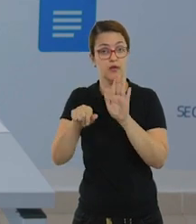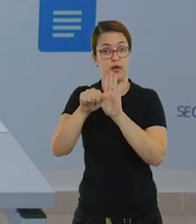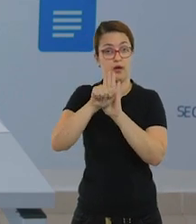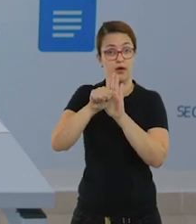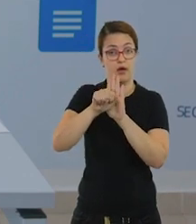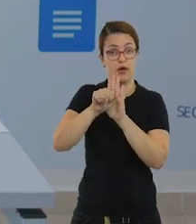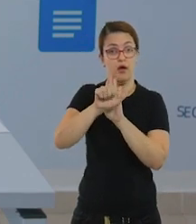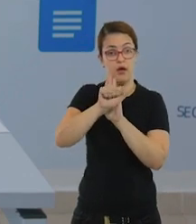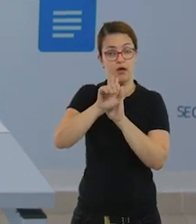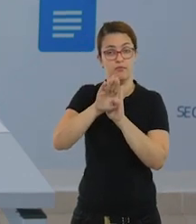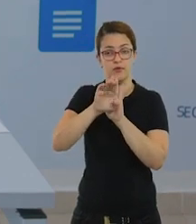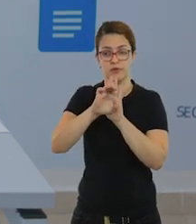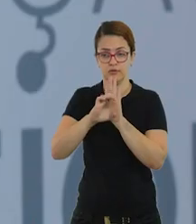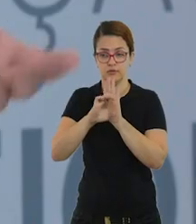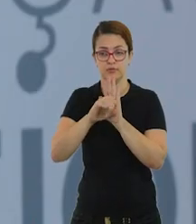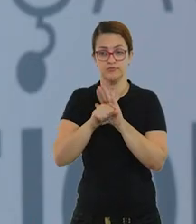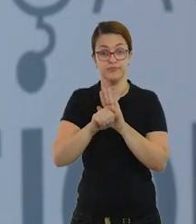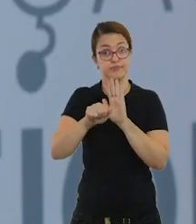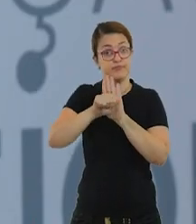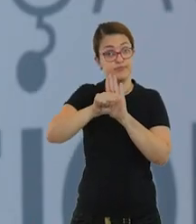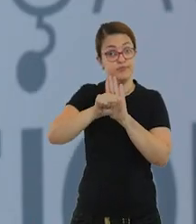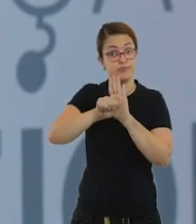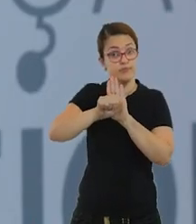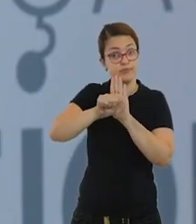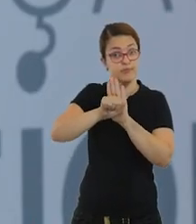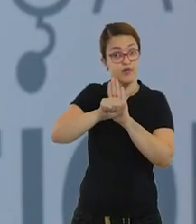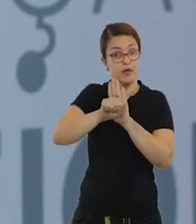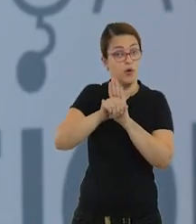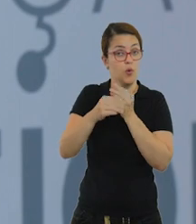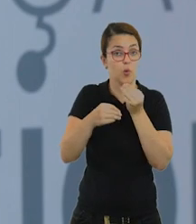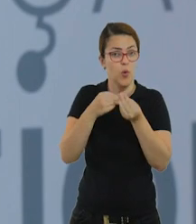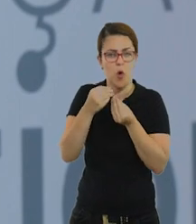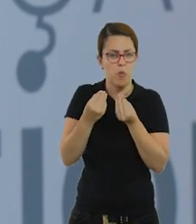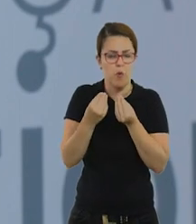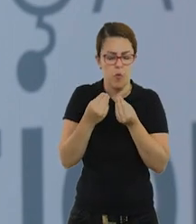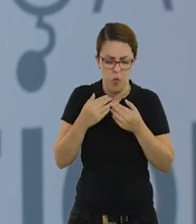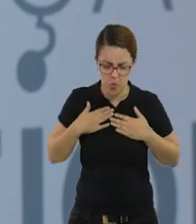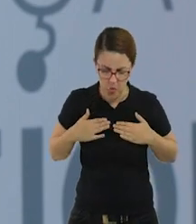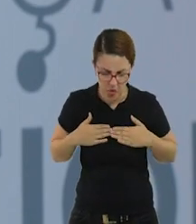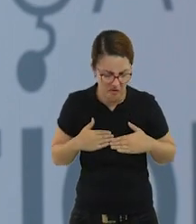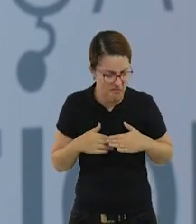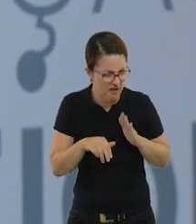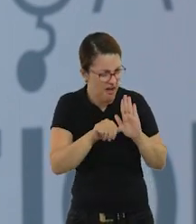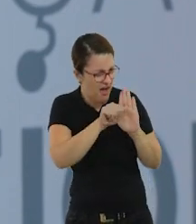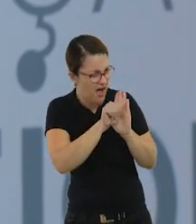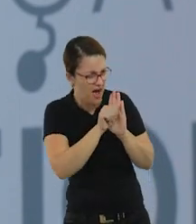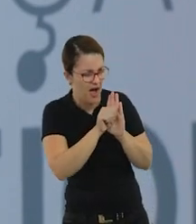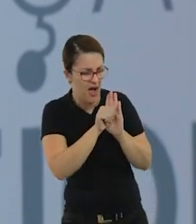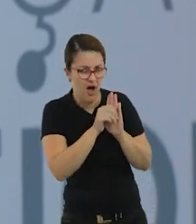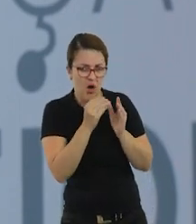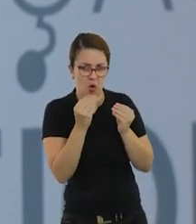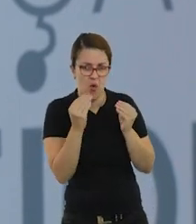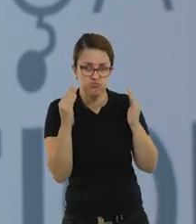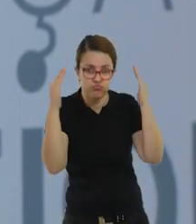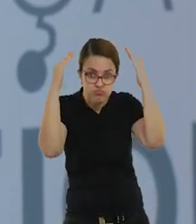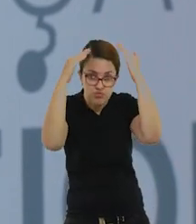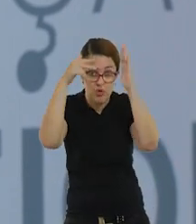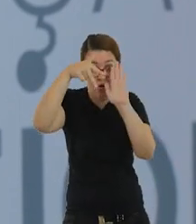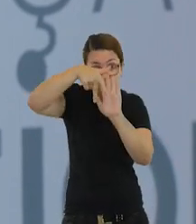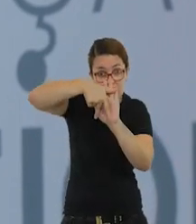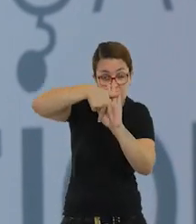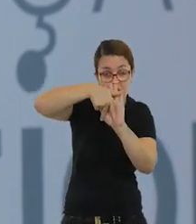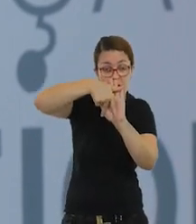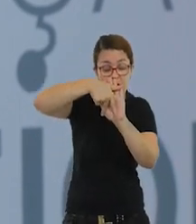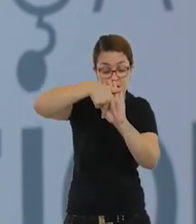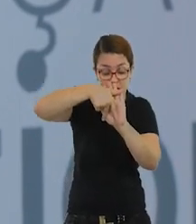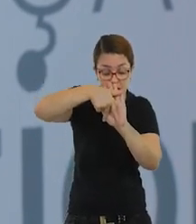alfabeto. Ele tentar reproduzir com o corpo aquela letra. Então, como que ele vai reproduzir a letra A, por exemplo? Será que é